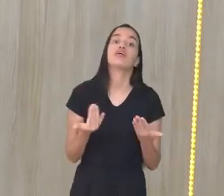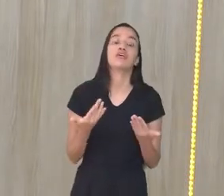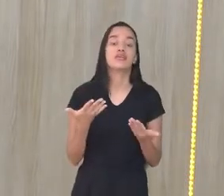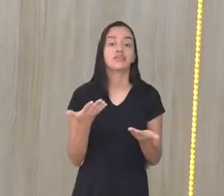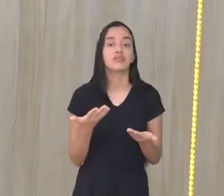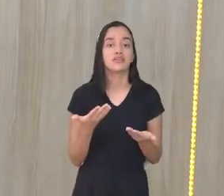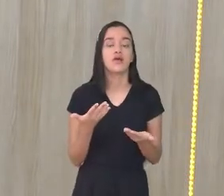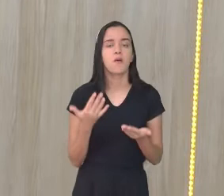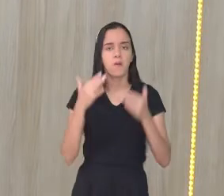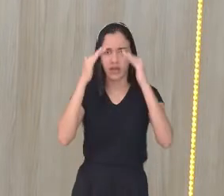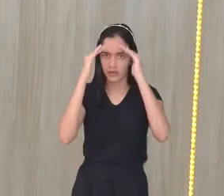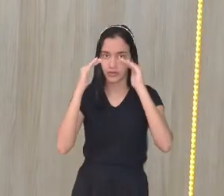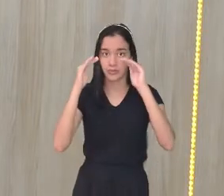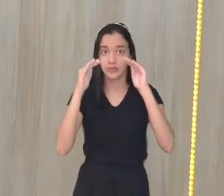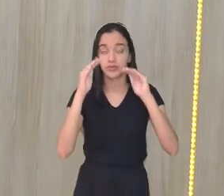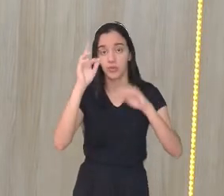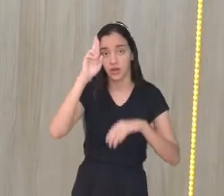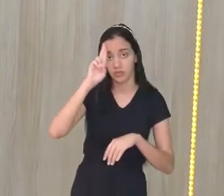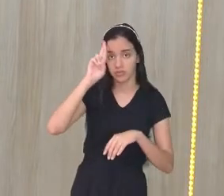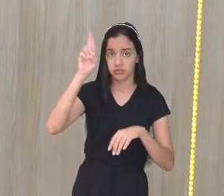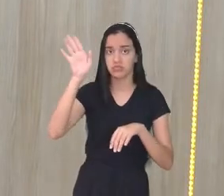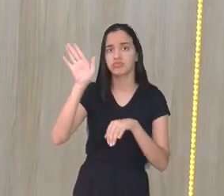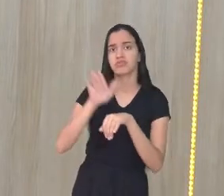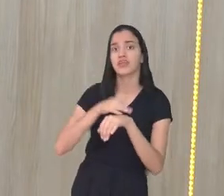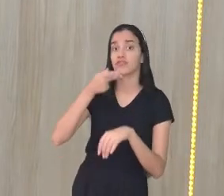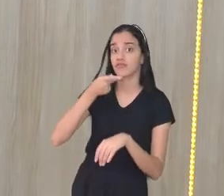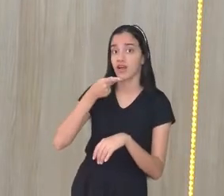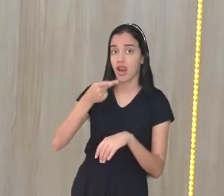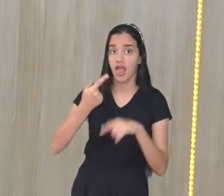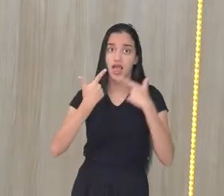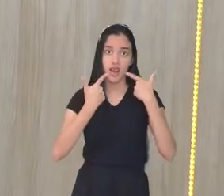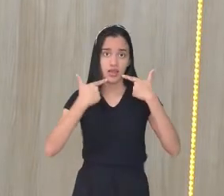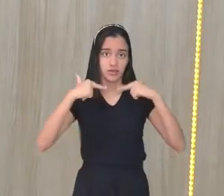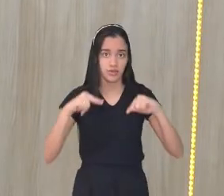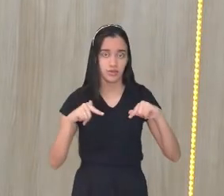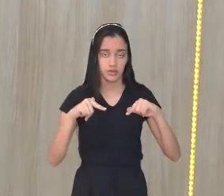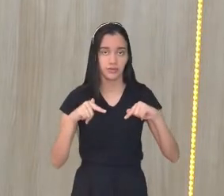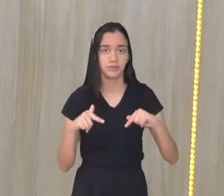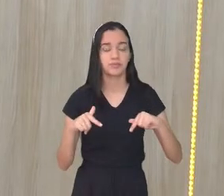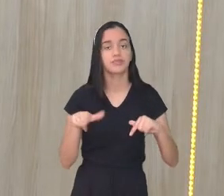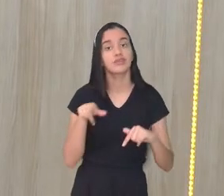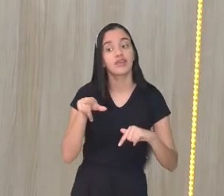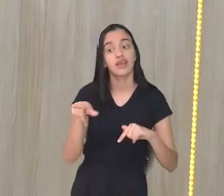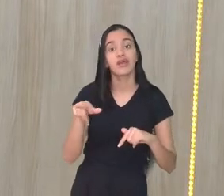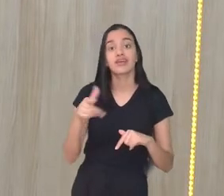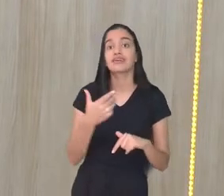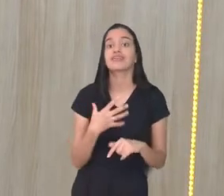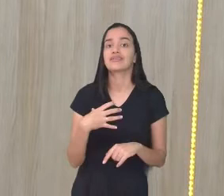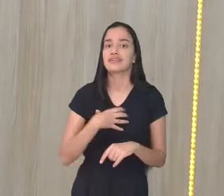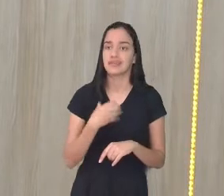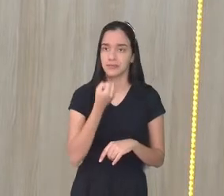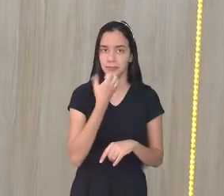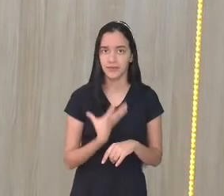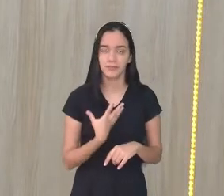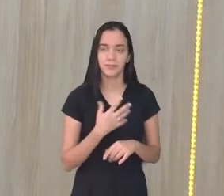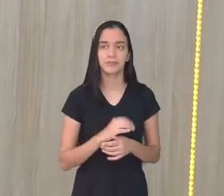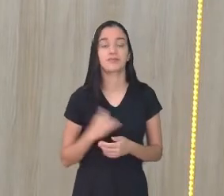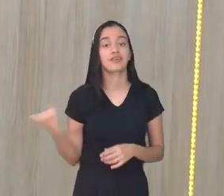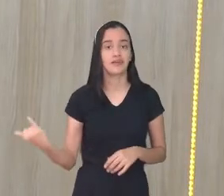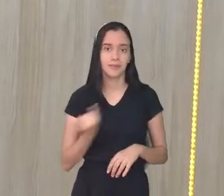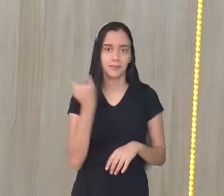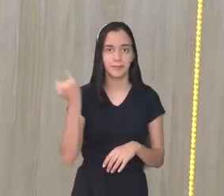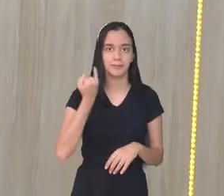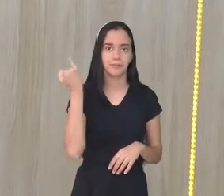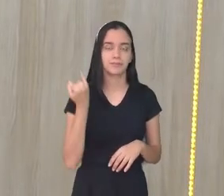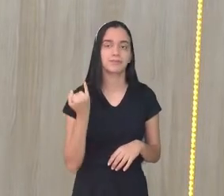Para eles o respeito é isso aí. E aí você tem que falar a linguagem que eles se sentem bem. Isso aí, isso é importante.